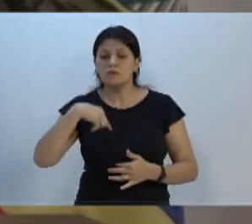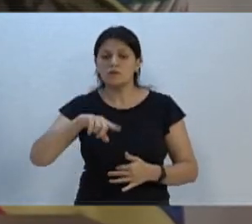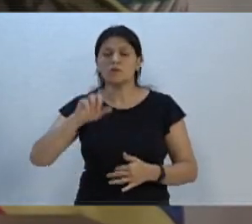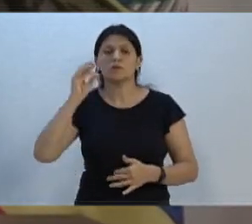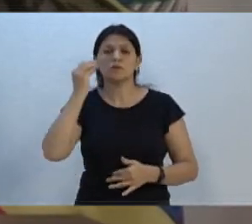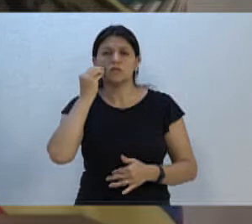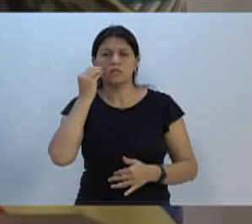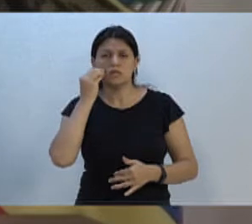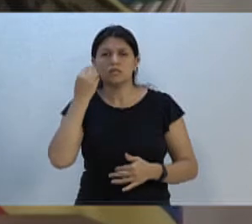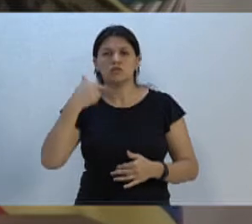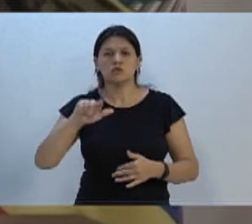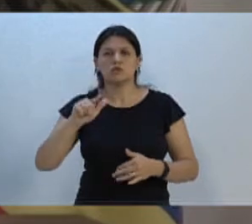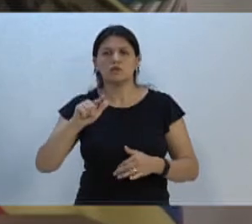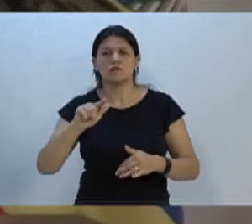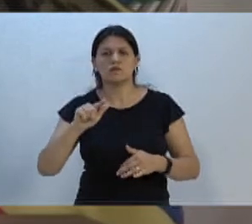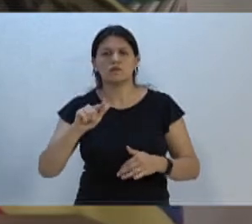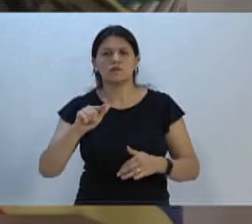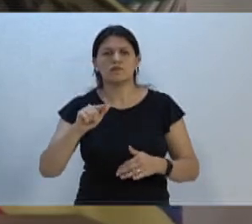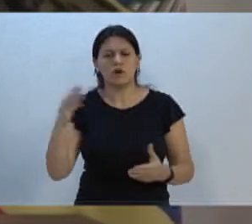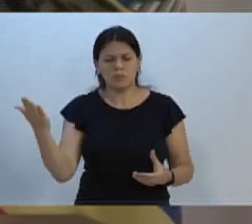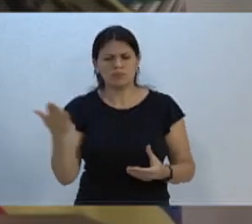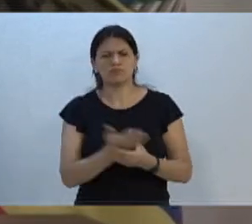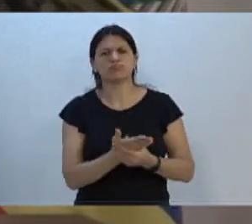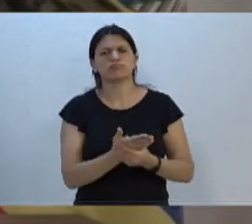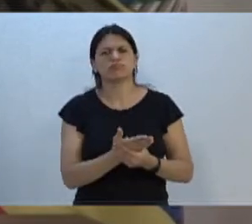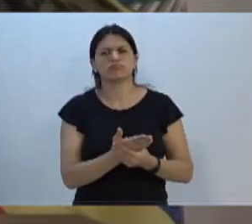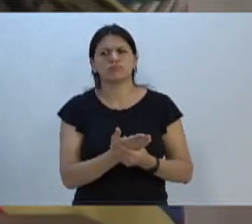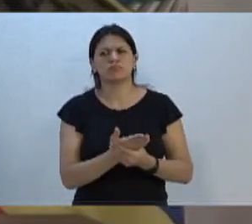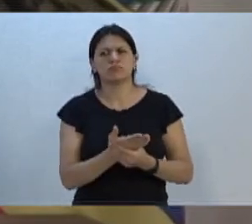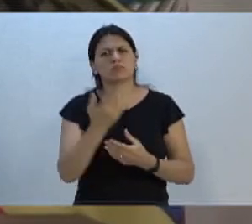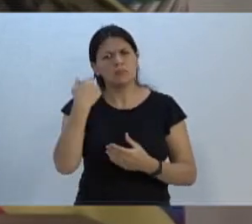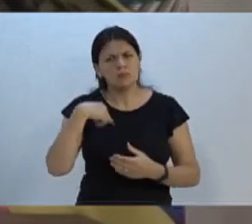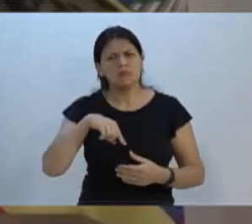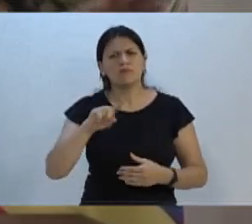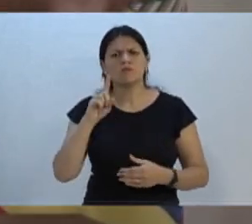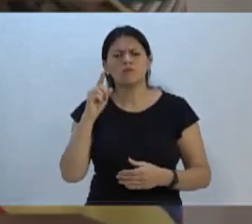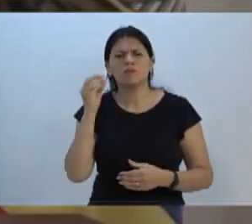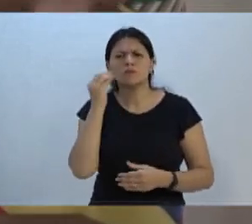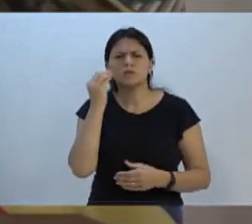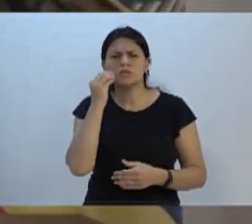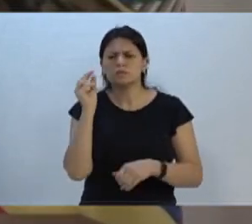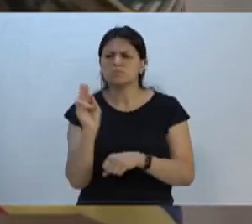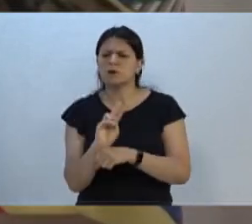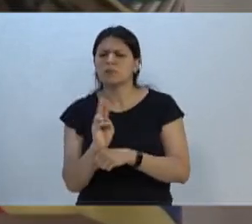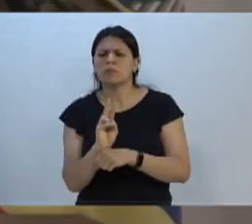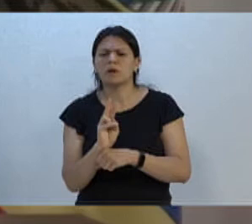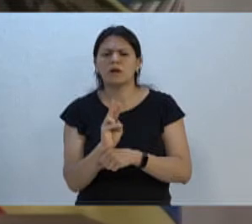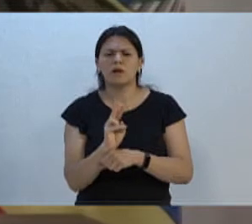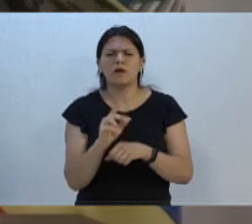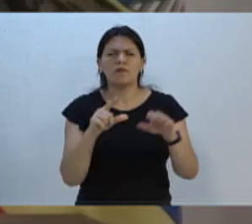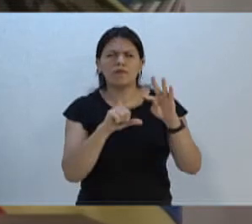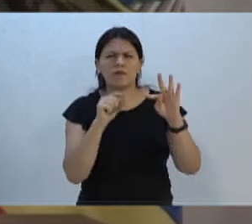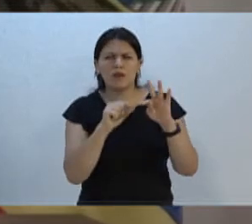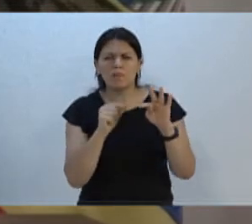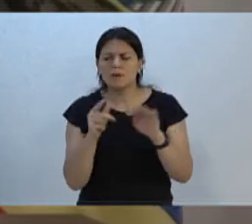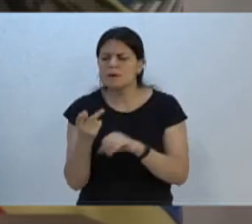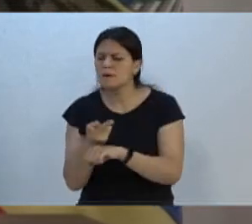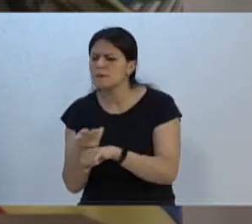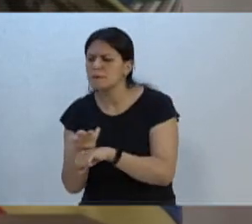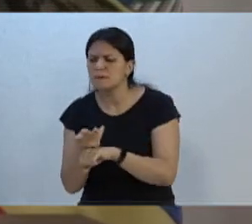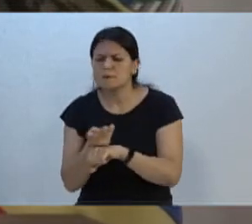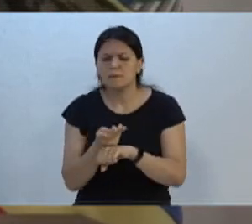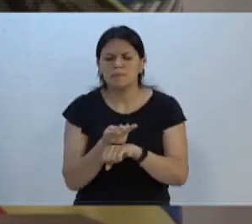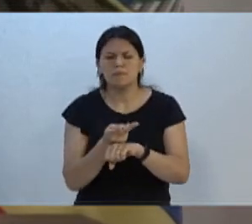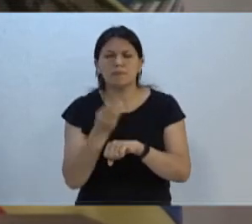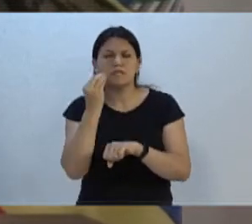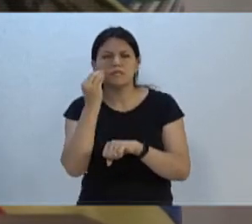botar na espinha dele vários poderes judicialmente. Estou indo no local tentando achar coisa que não existe para até dificultar quem está